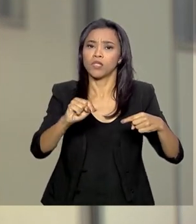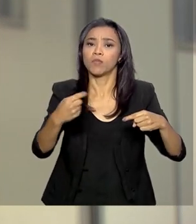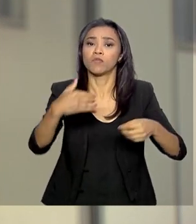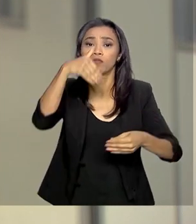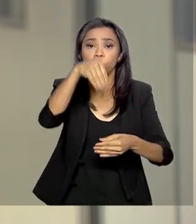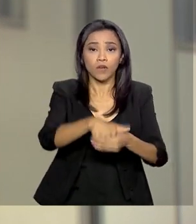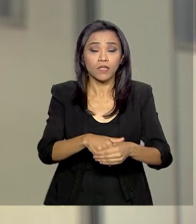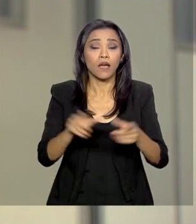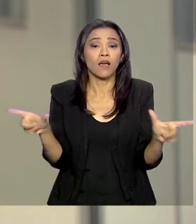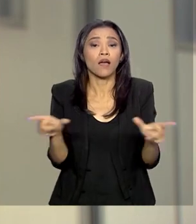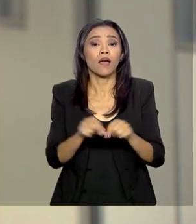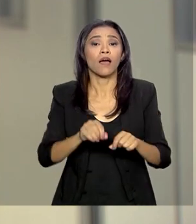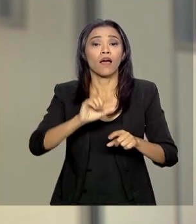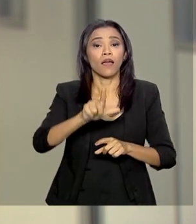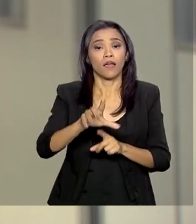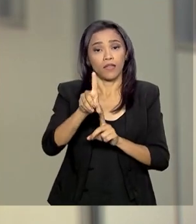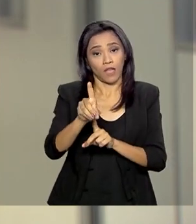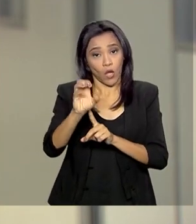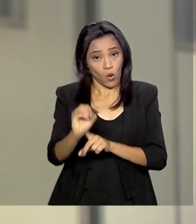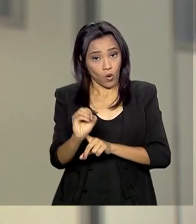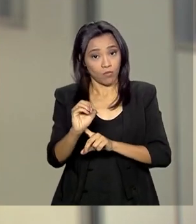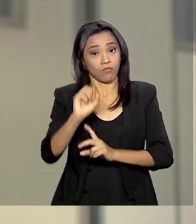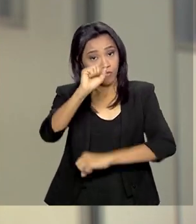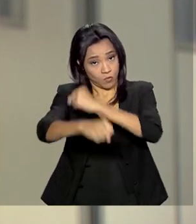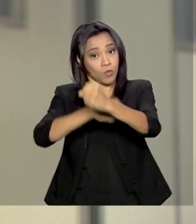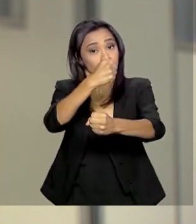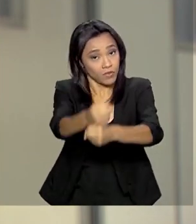de diretrizes orçamentárias para o ano que vem. Voltamos ao estúdio.